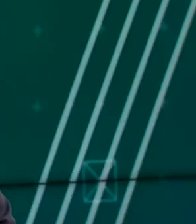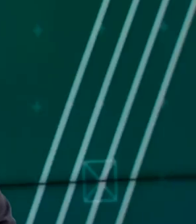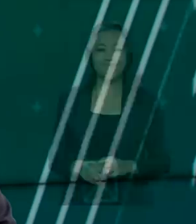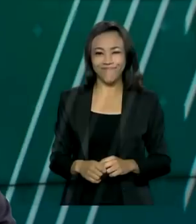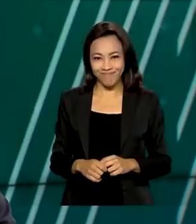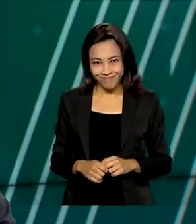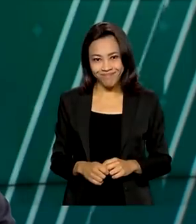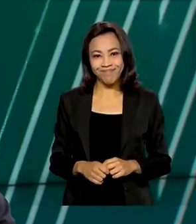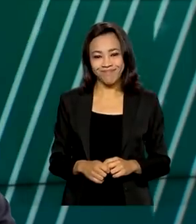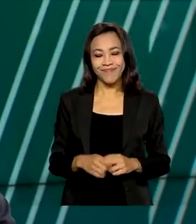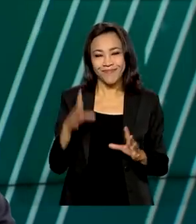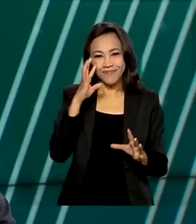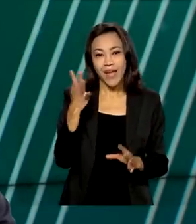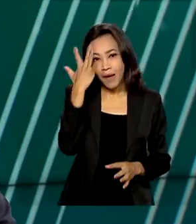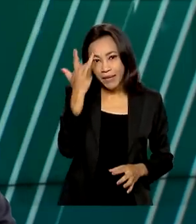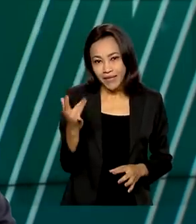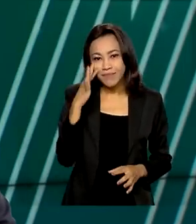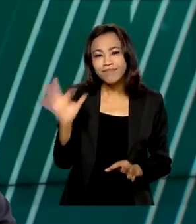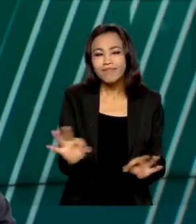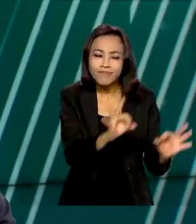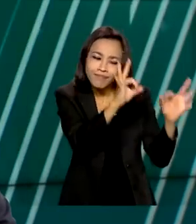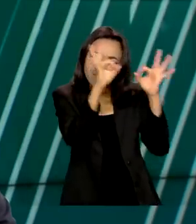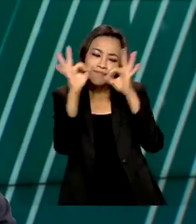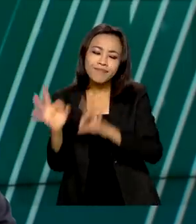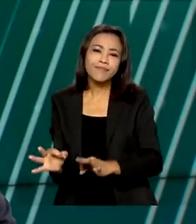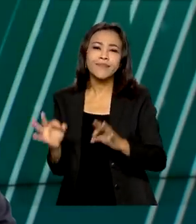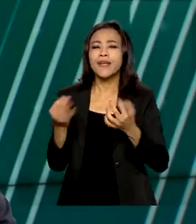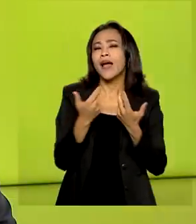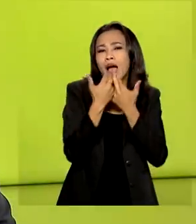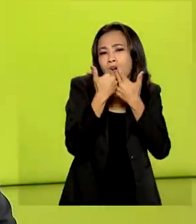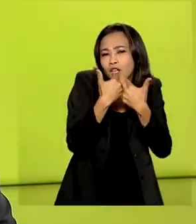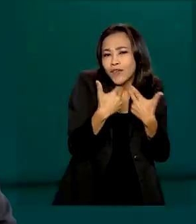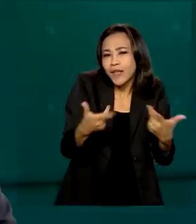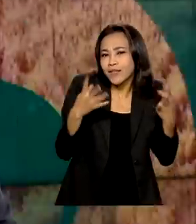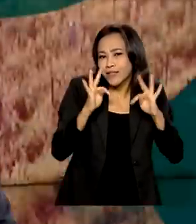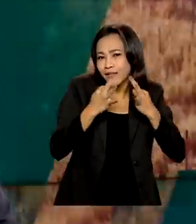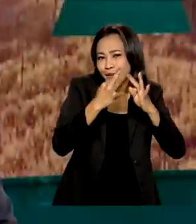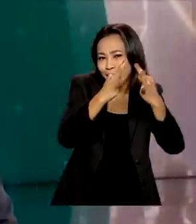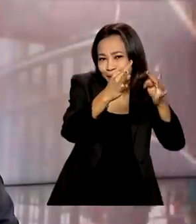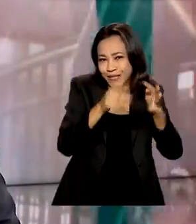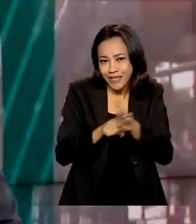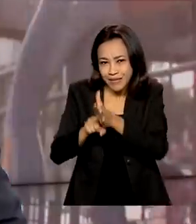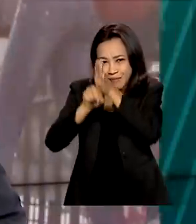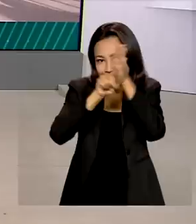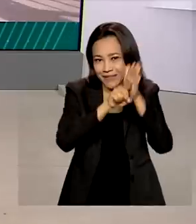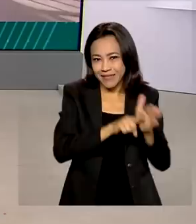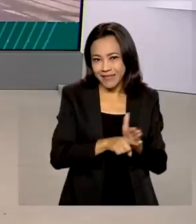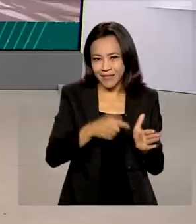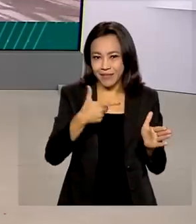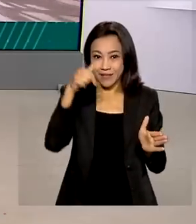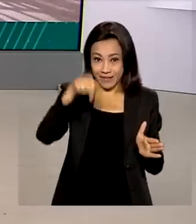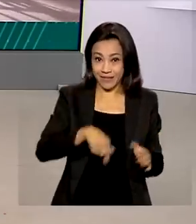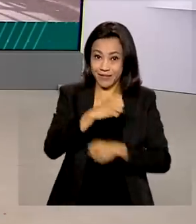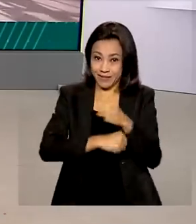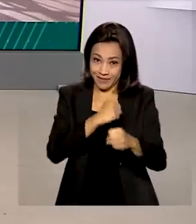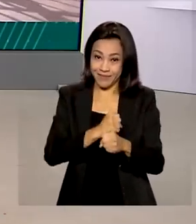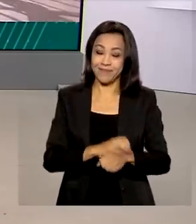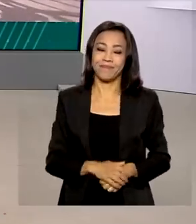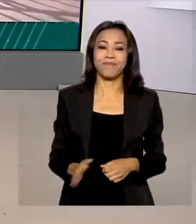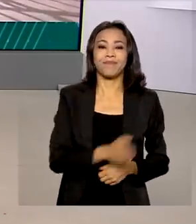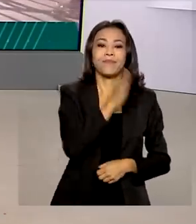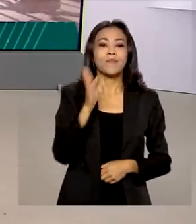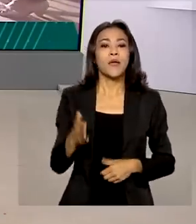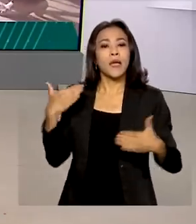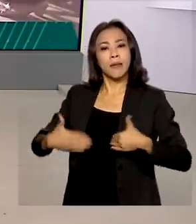A reportagem de amanhã vai mostrar as inovações tecnológicas do Censo 2022. O Ministério da